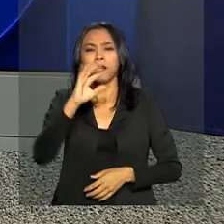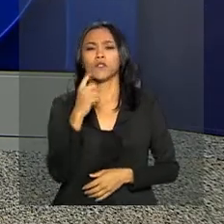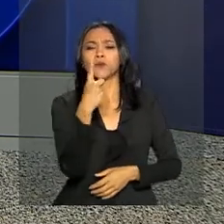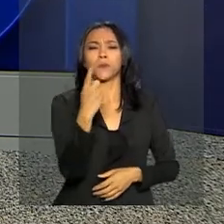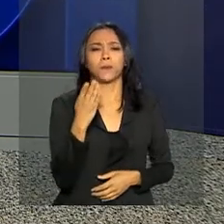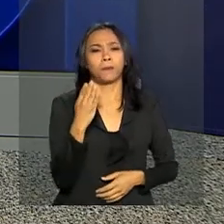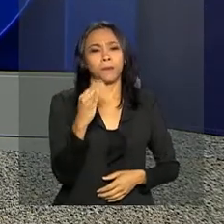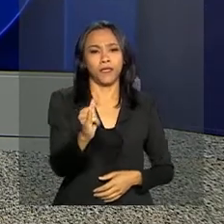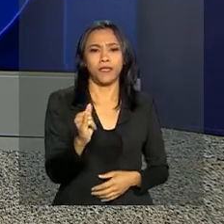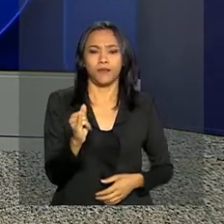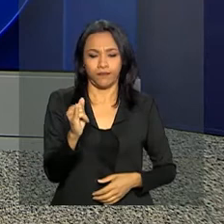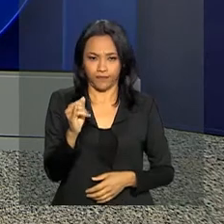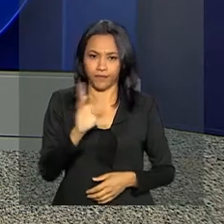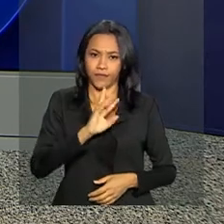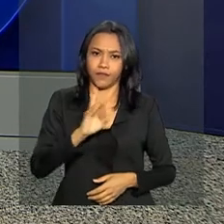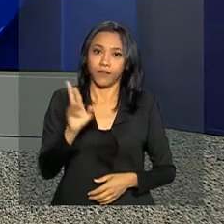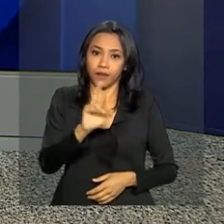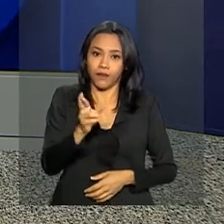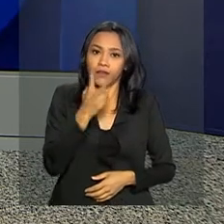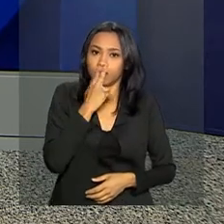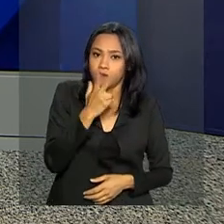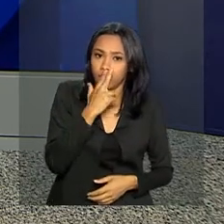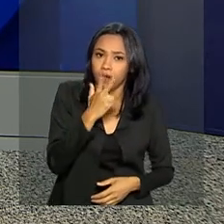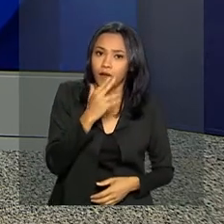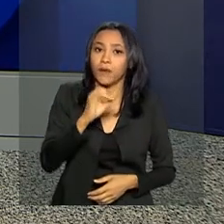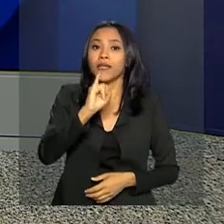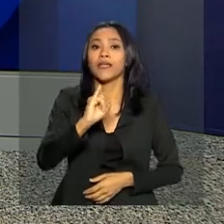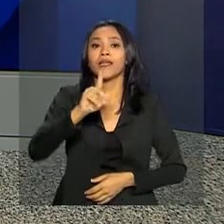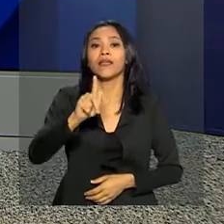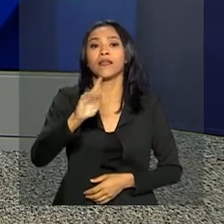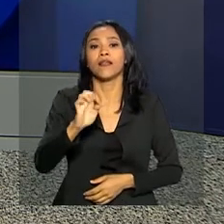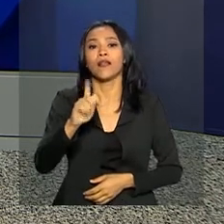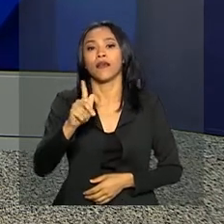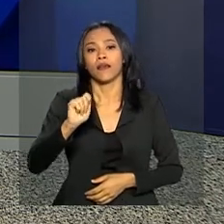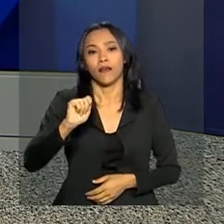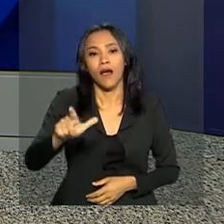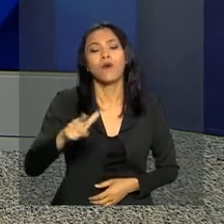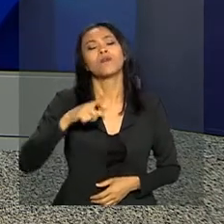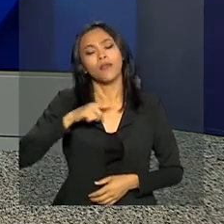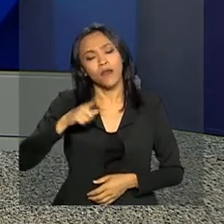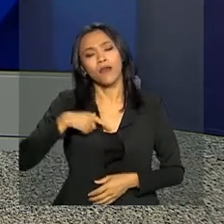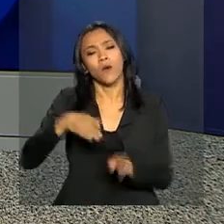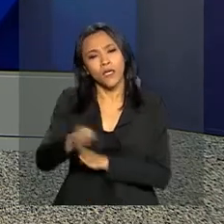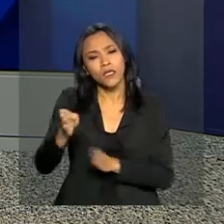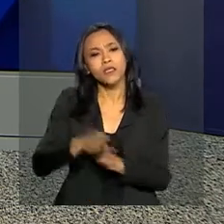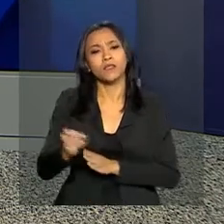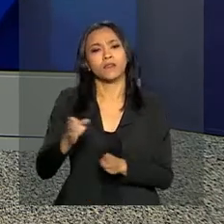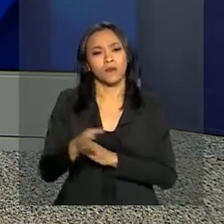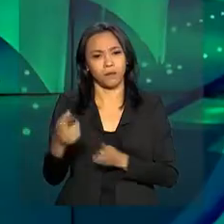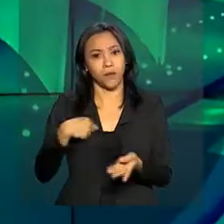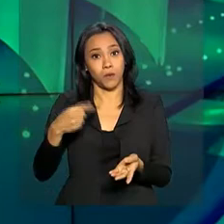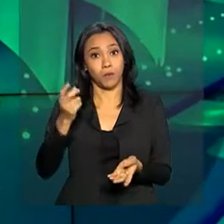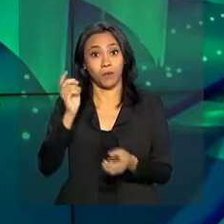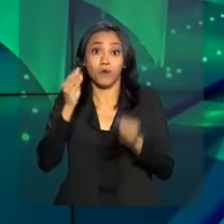reais em cigarros ilegais. Há também um trabalho para conscientizar sobre os males do vício no tabaco.